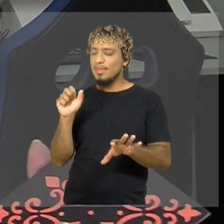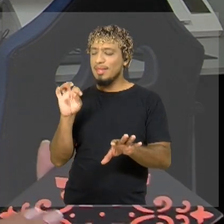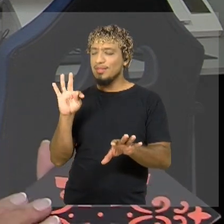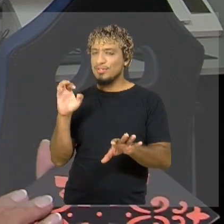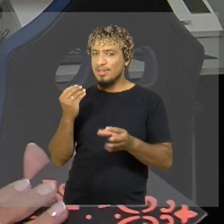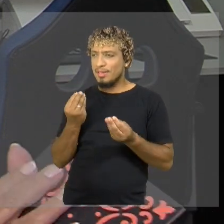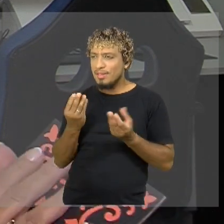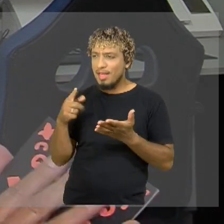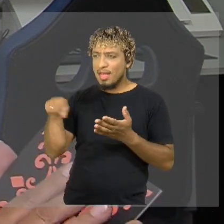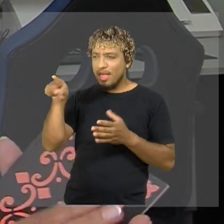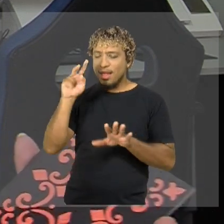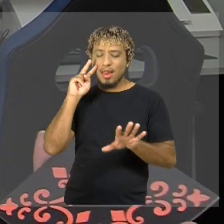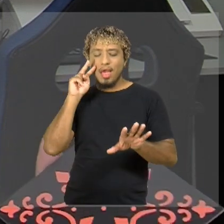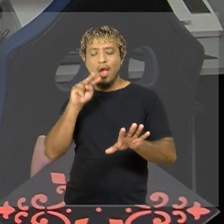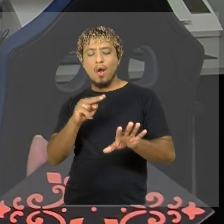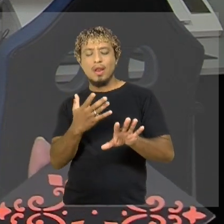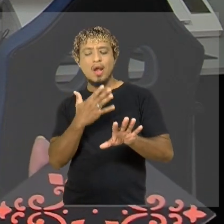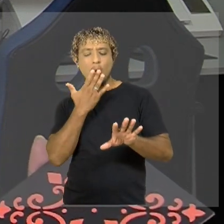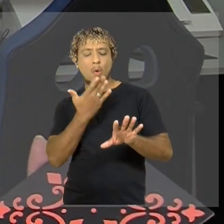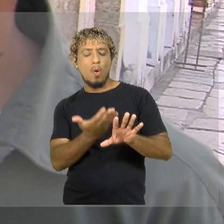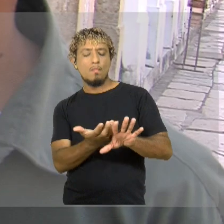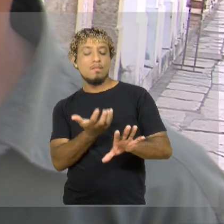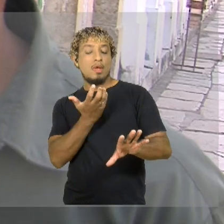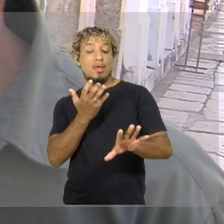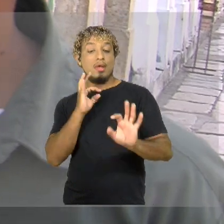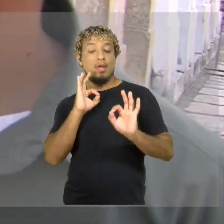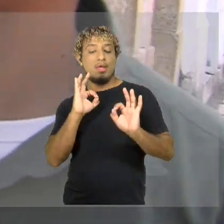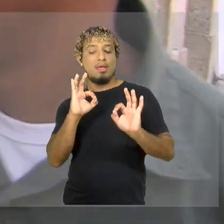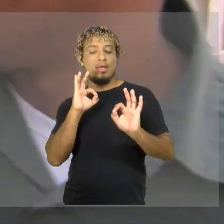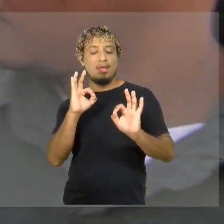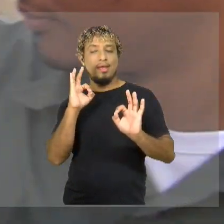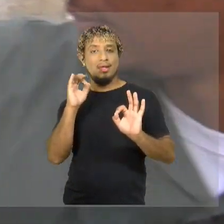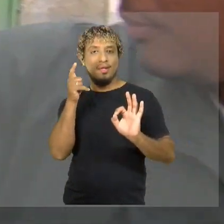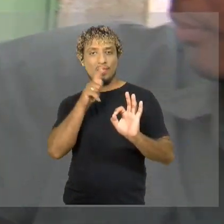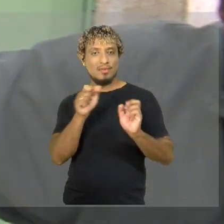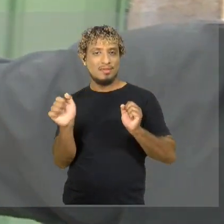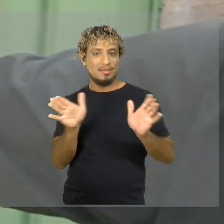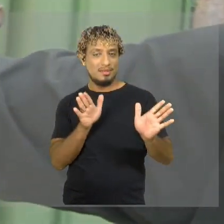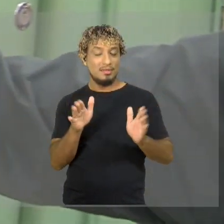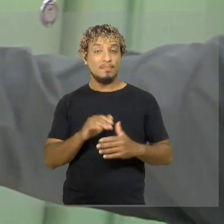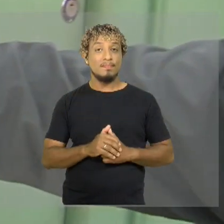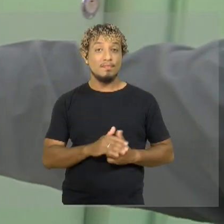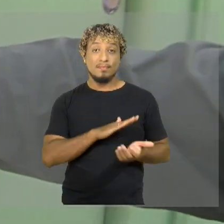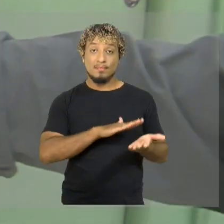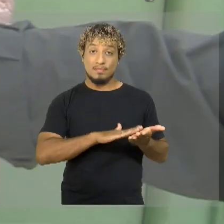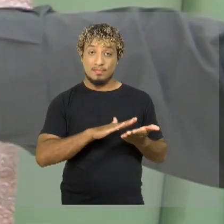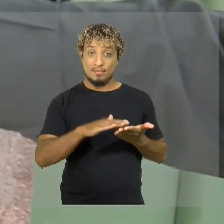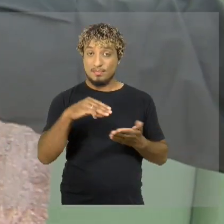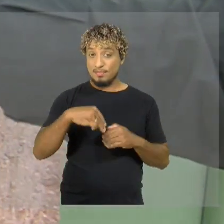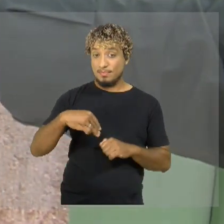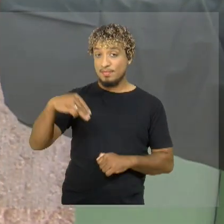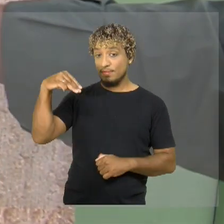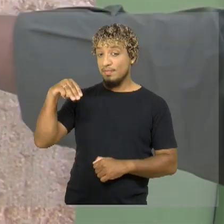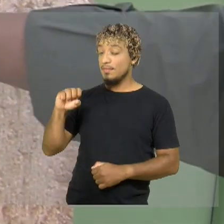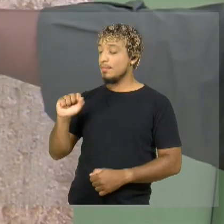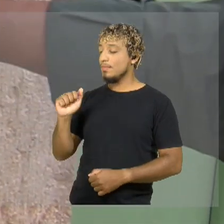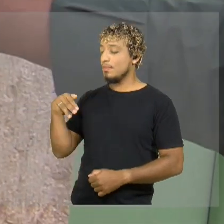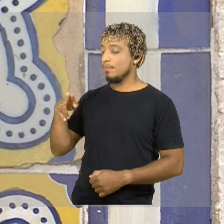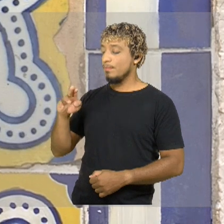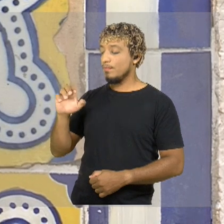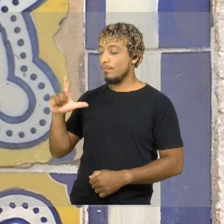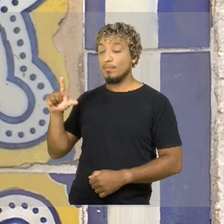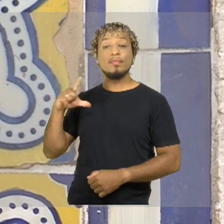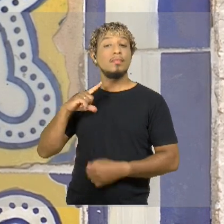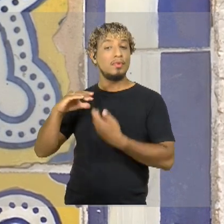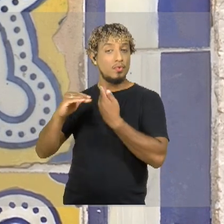com baixa visão o acesso a essa informação. Na dissertação de mestrado, o Samuel foi orientado pela professora